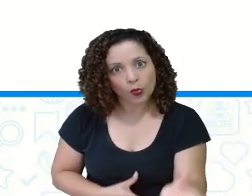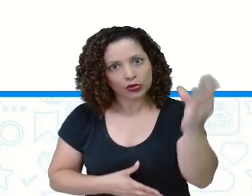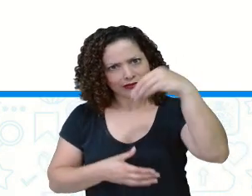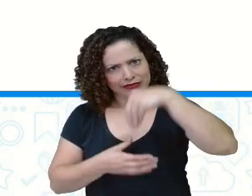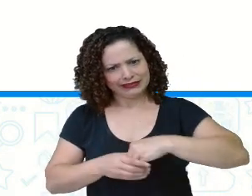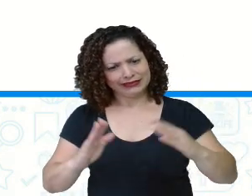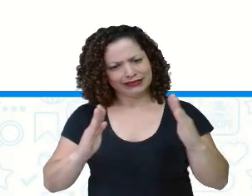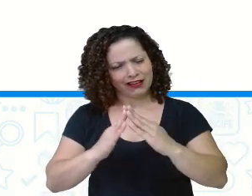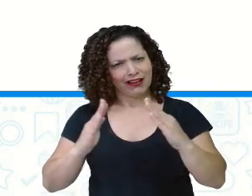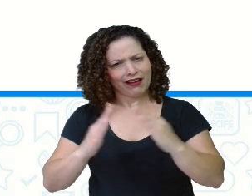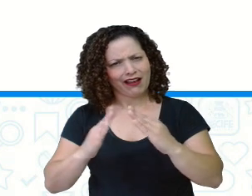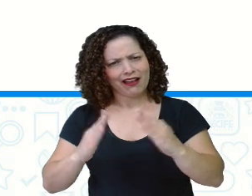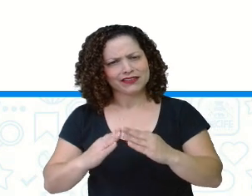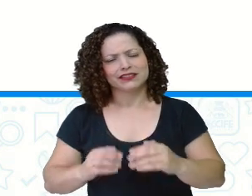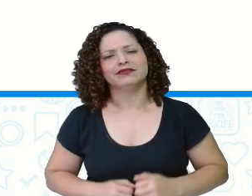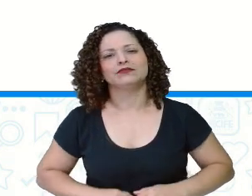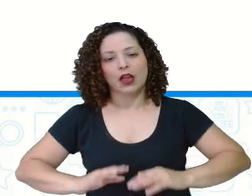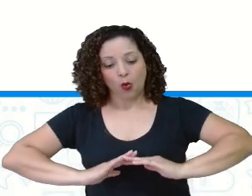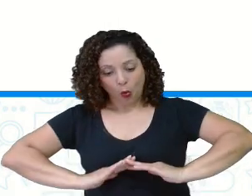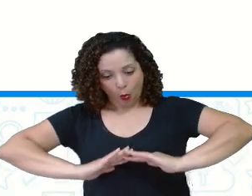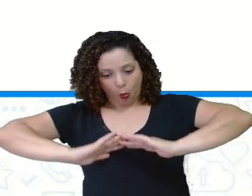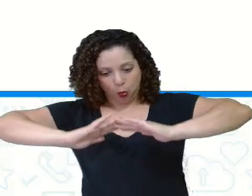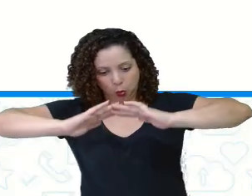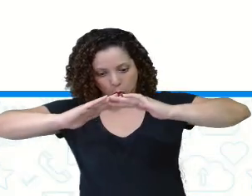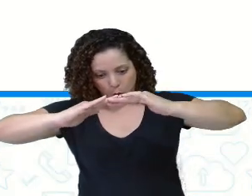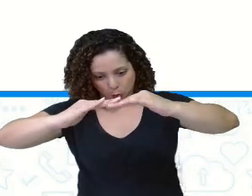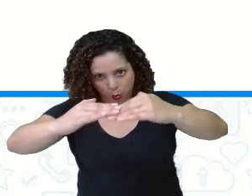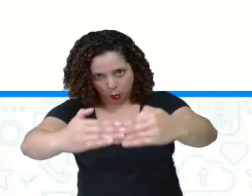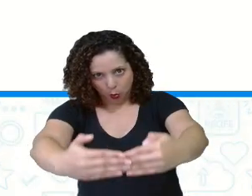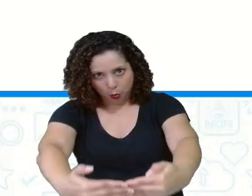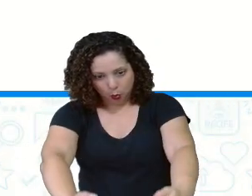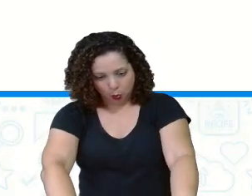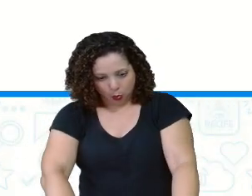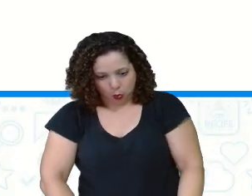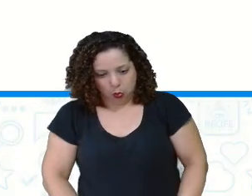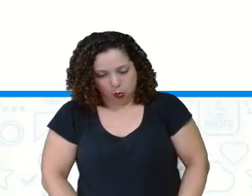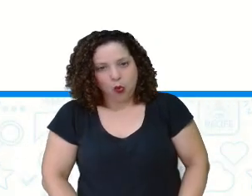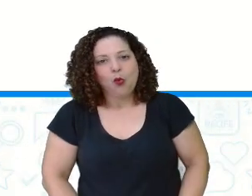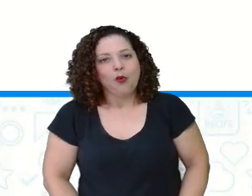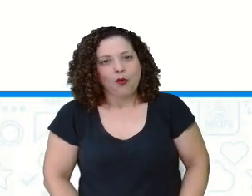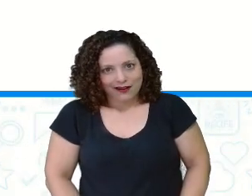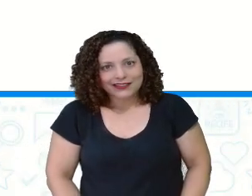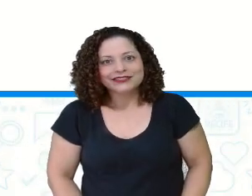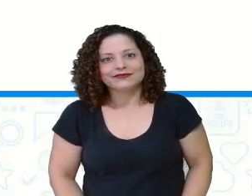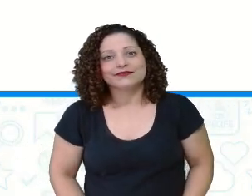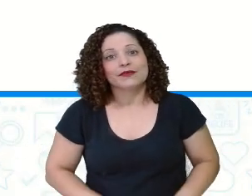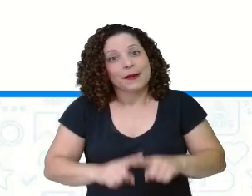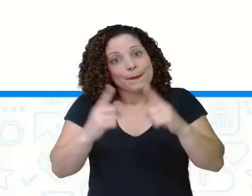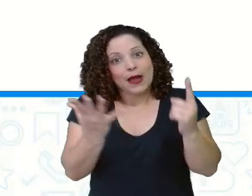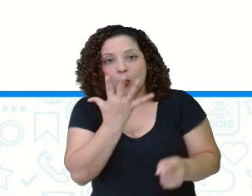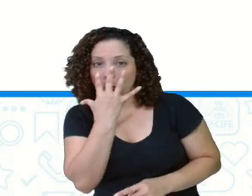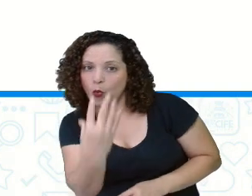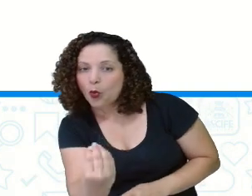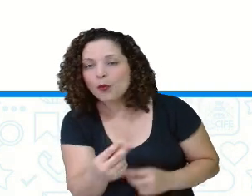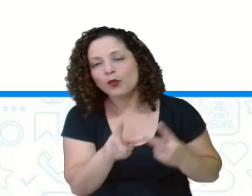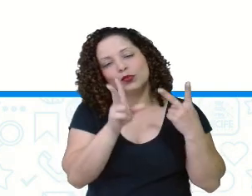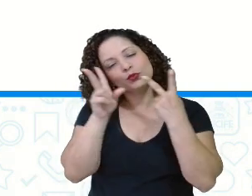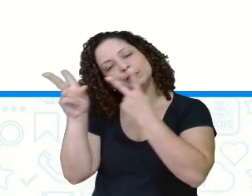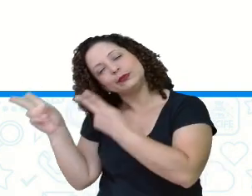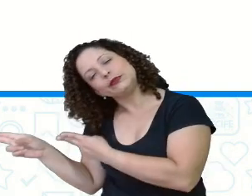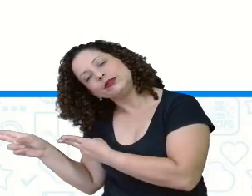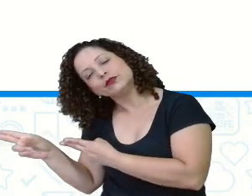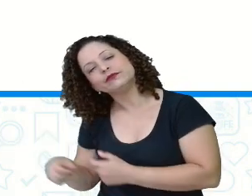diz. Sua barriga está tão grande, que sorte! O lobo está dormindo. Então ele